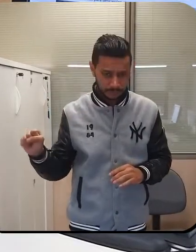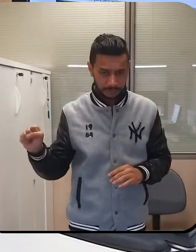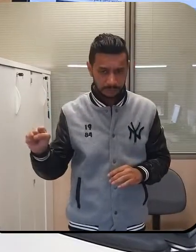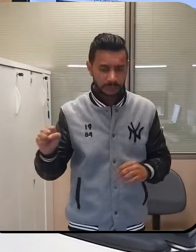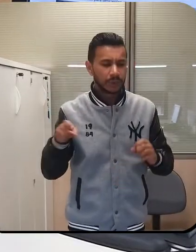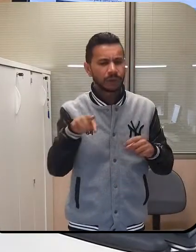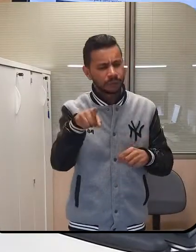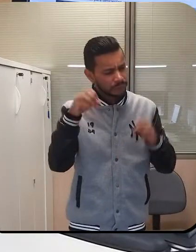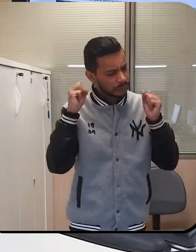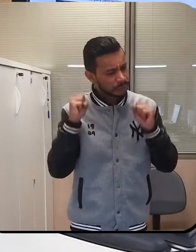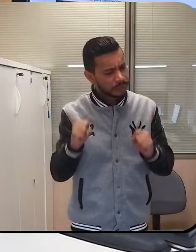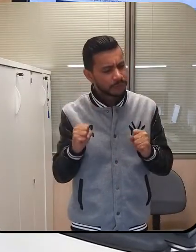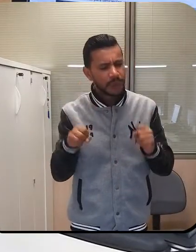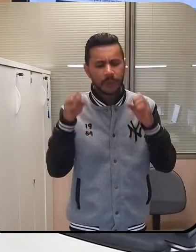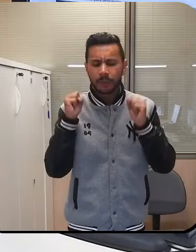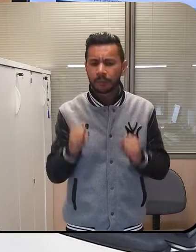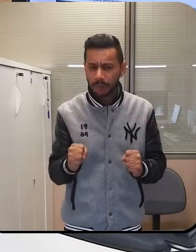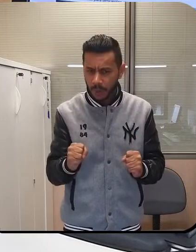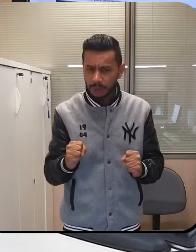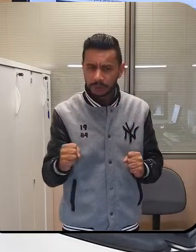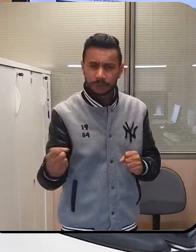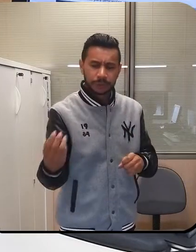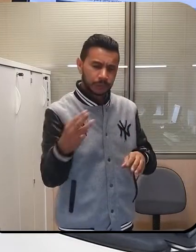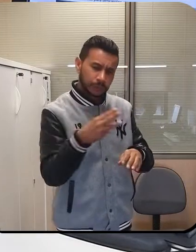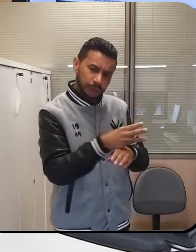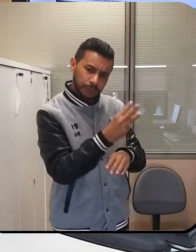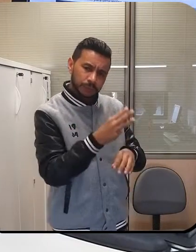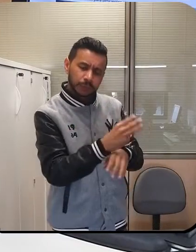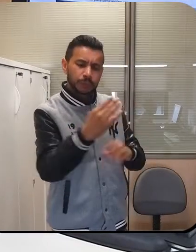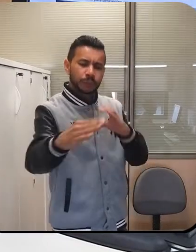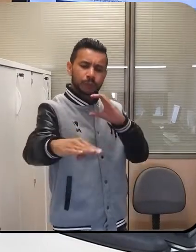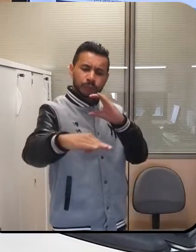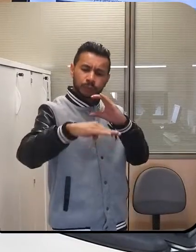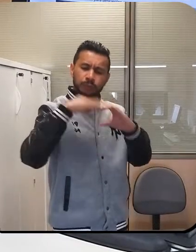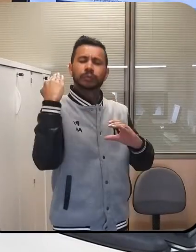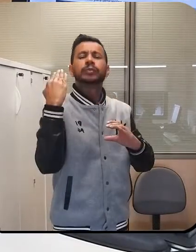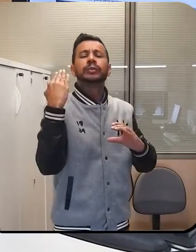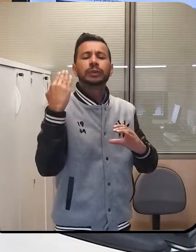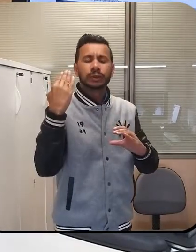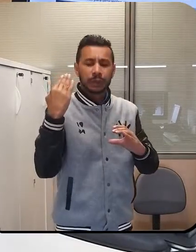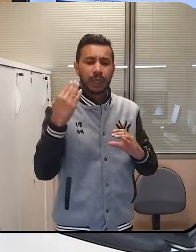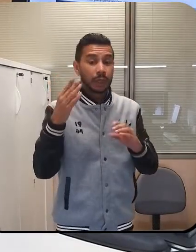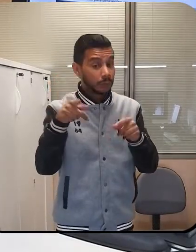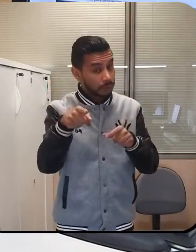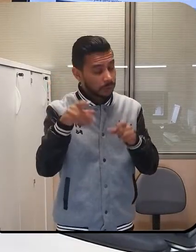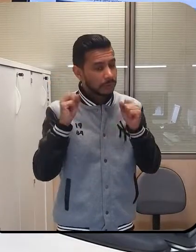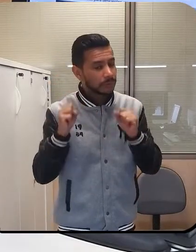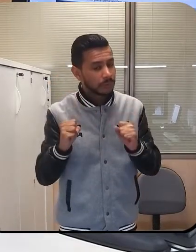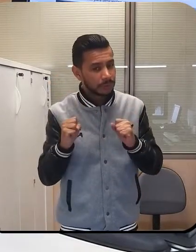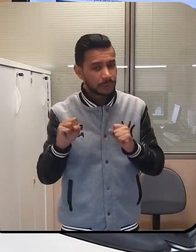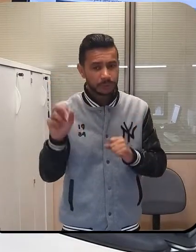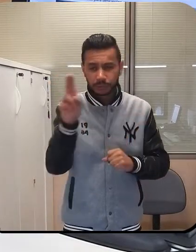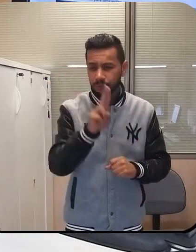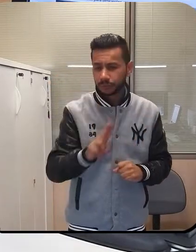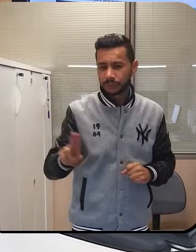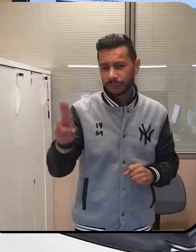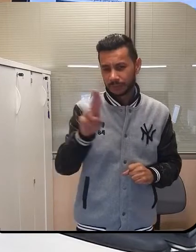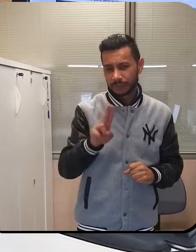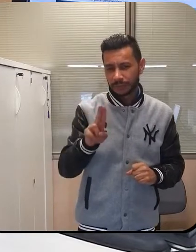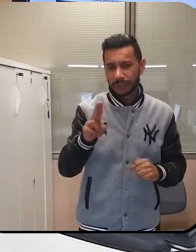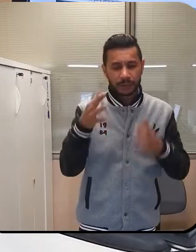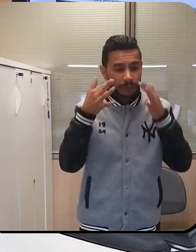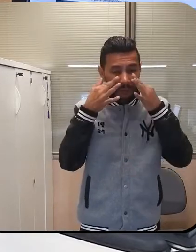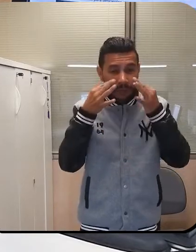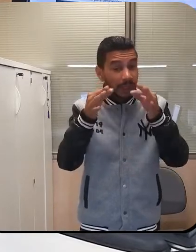disposição o nosso SIN de ZAP, nosso número lá do WhatsApp, que você também pode usar para fazer essa denúncia.